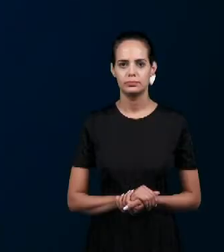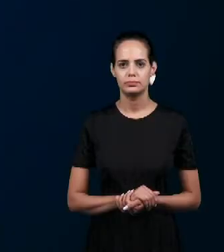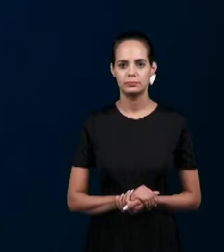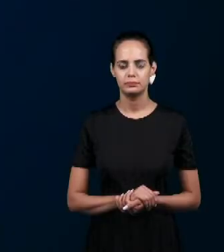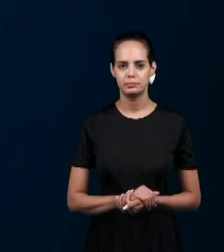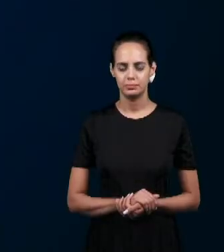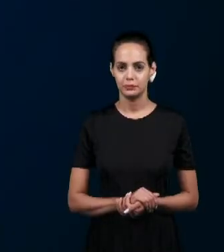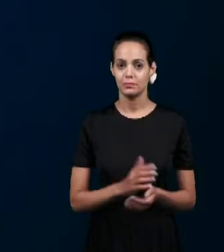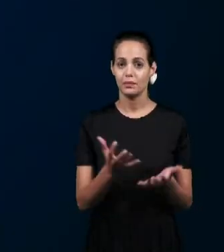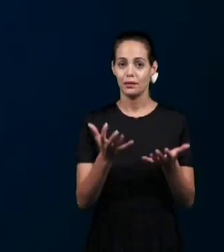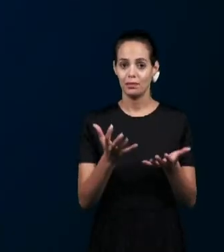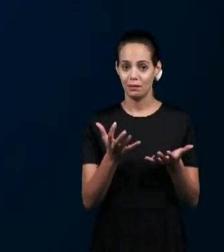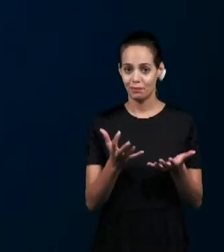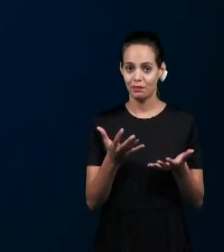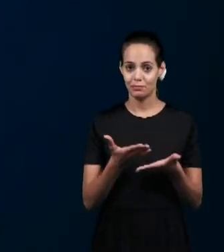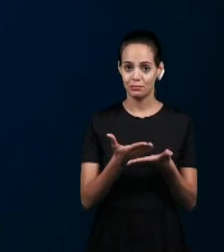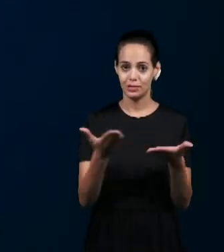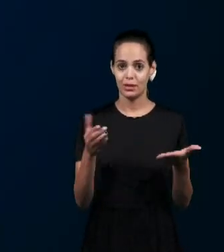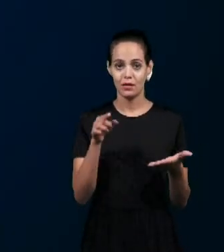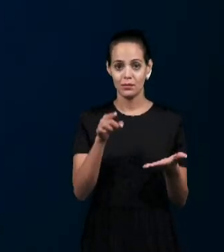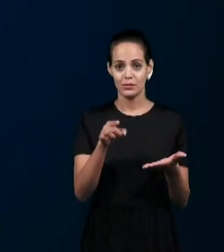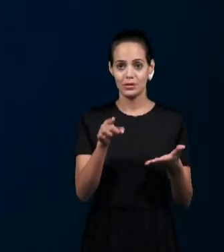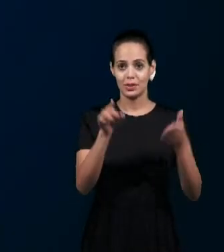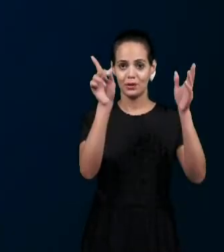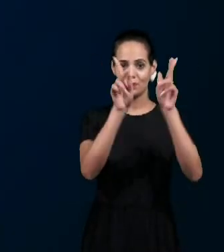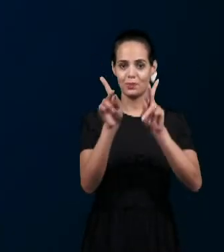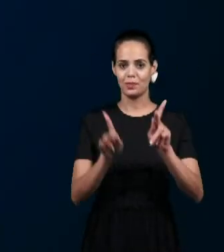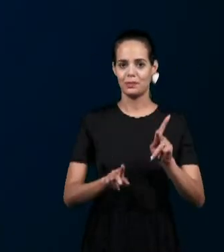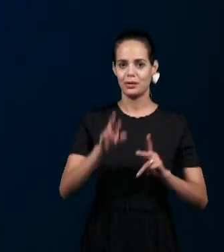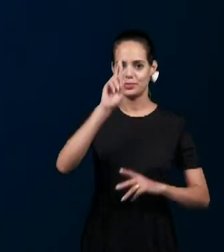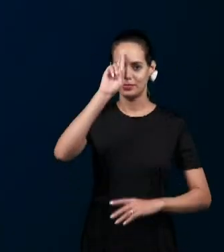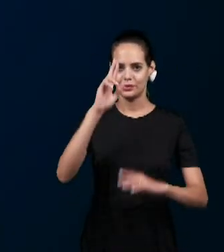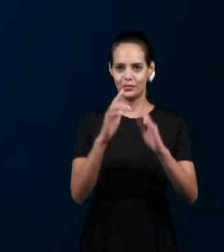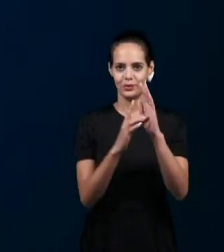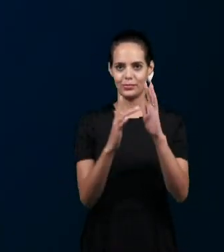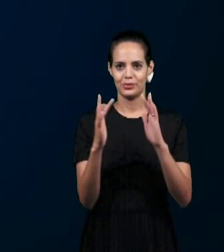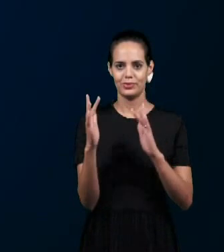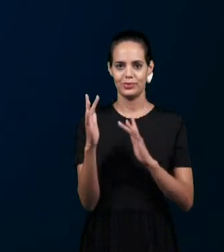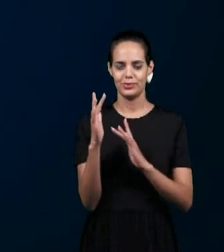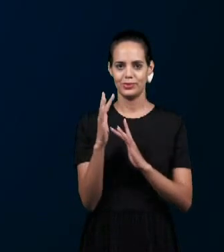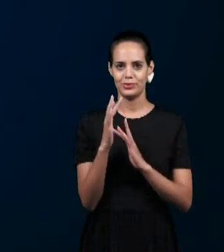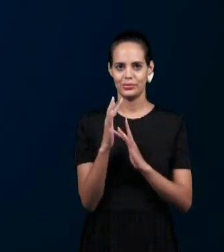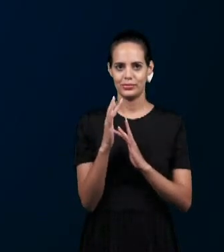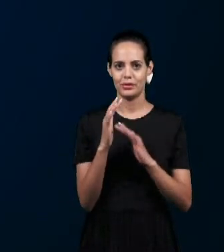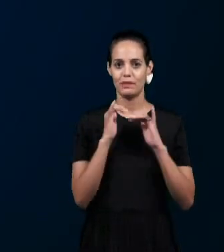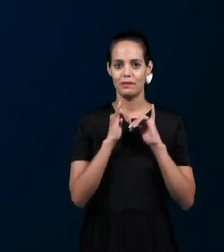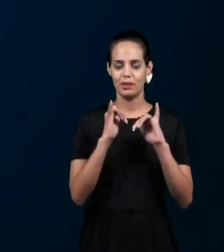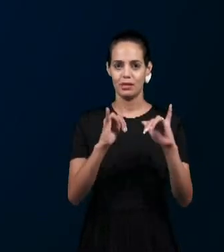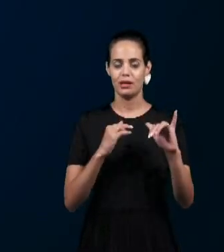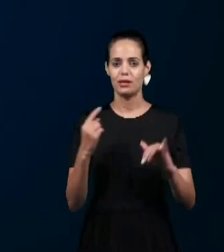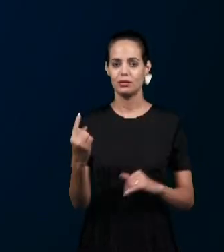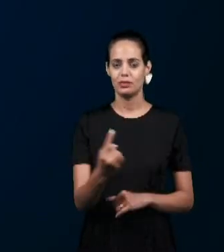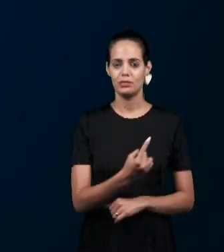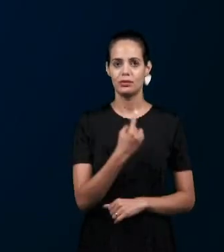Quero cumprimentar a você com a par do Senhor Jesus E dizer que nós estamos aqui para